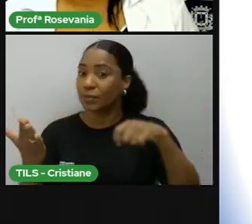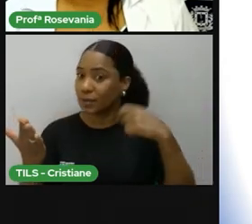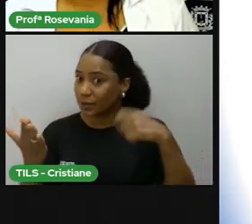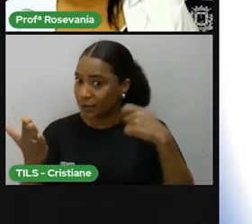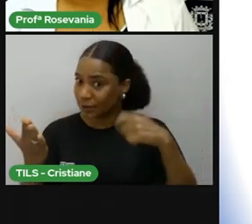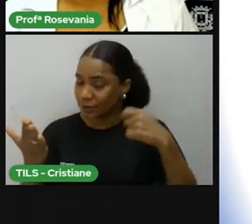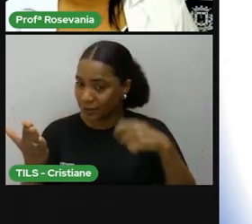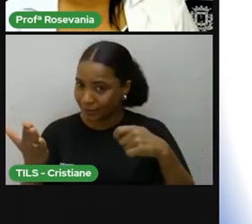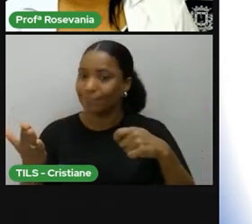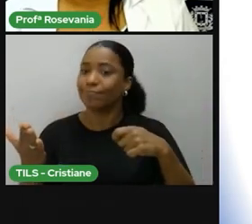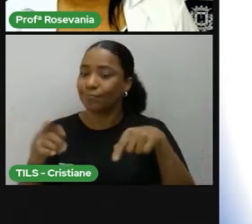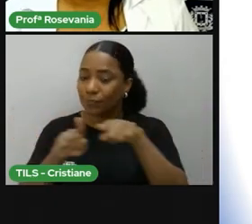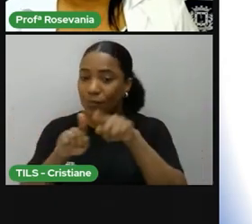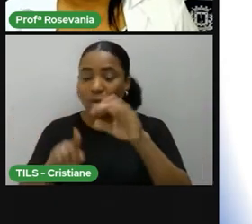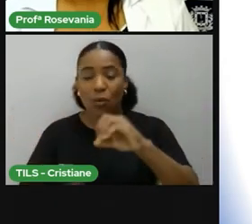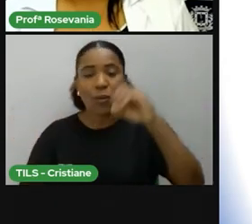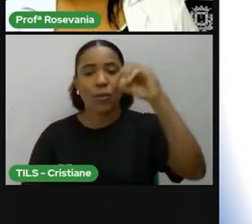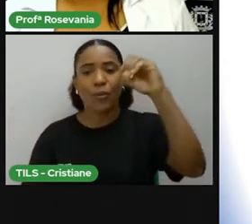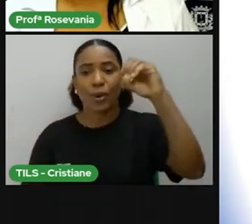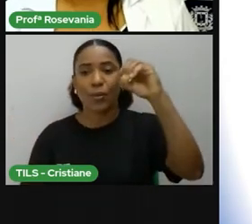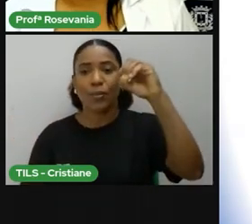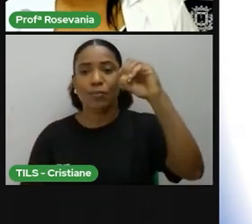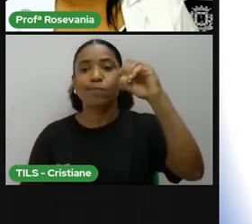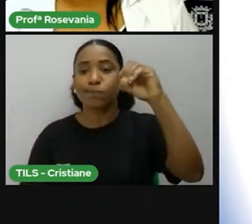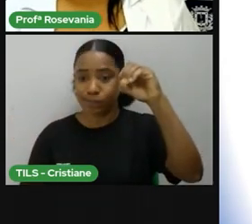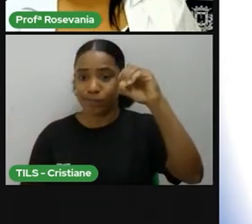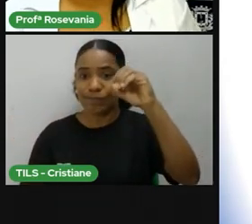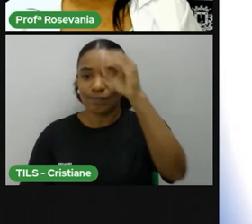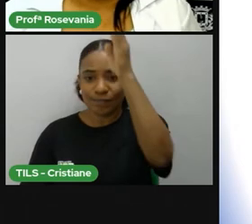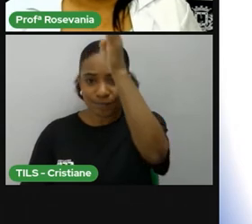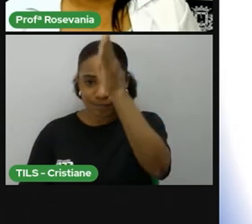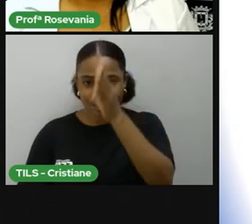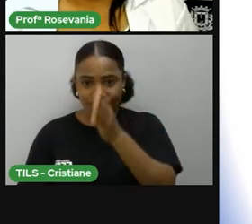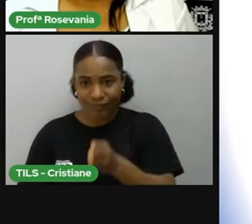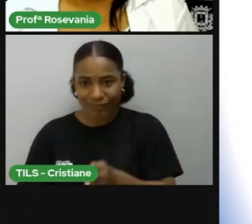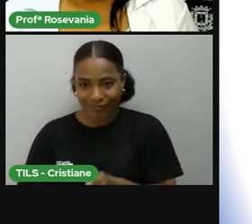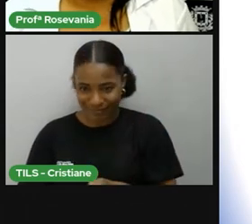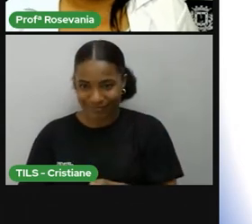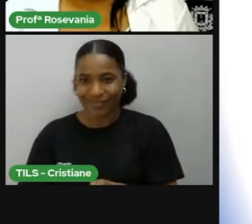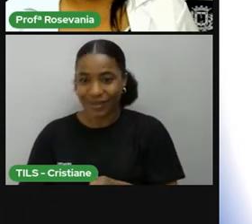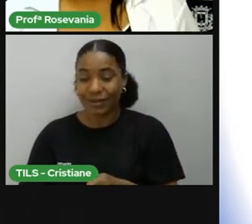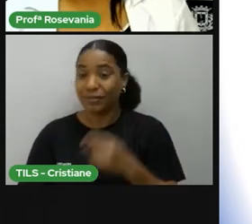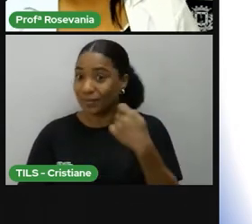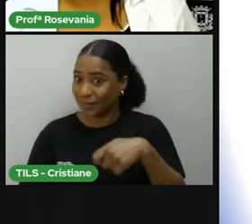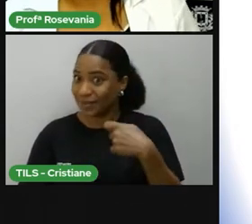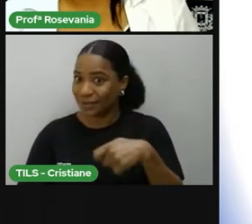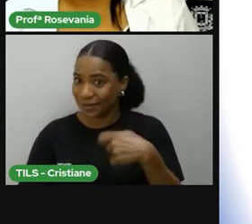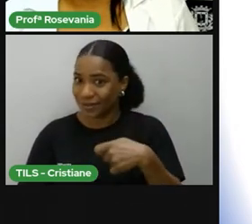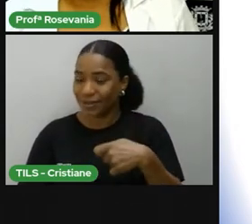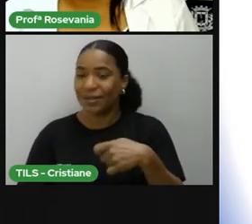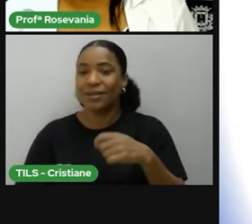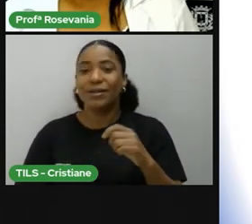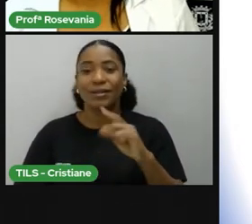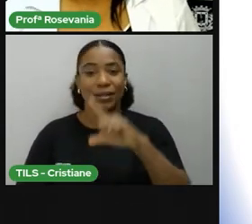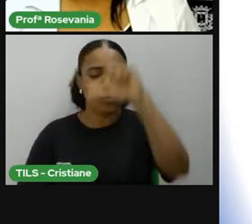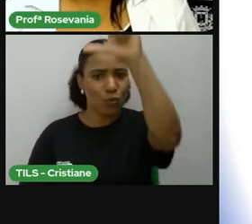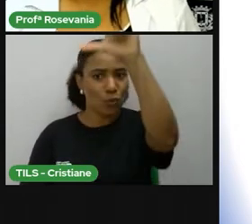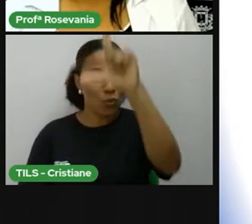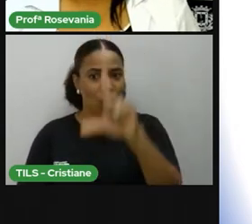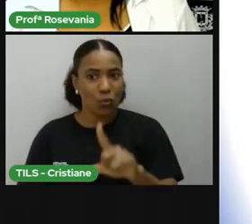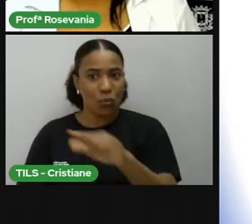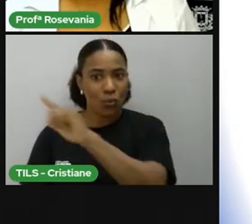informação em graus de qual linha está cortando no sentido vertical, que são as longitudes.